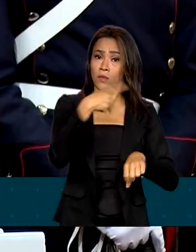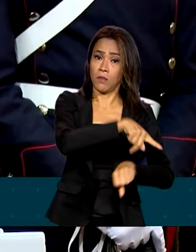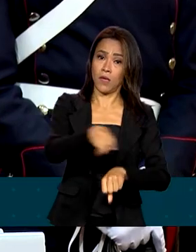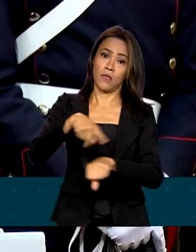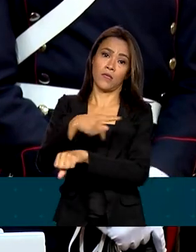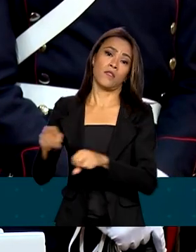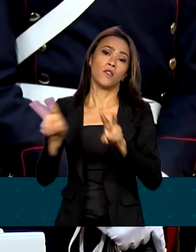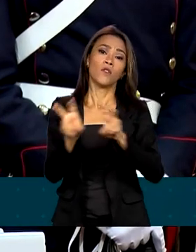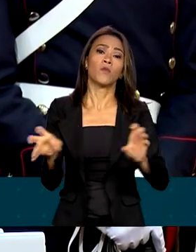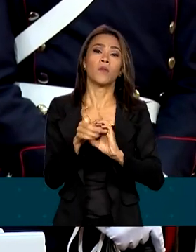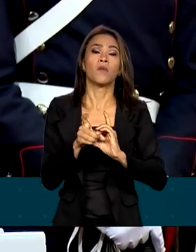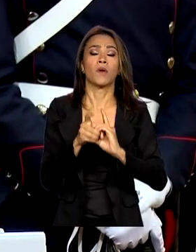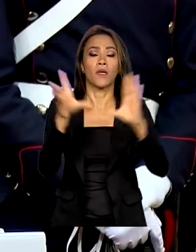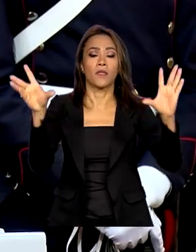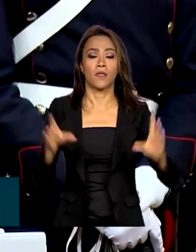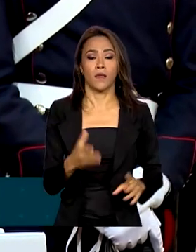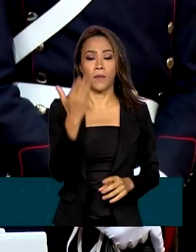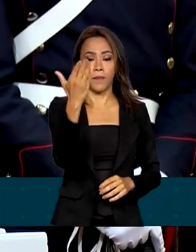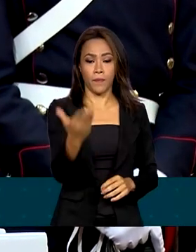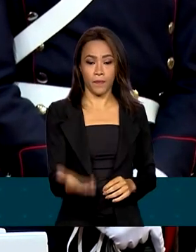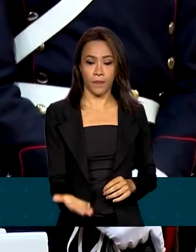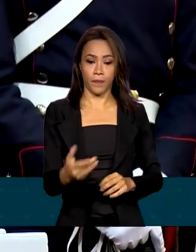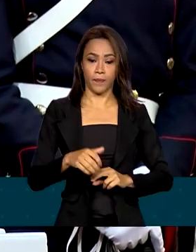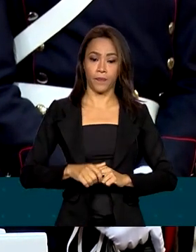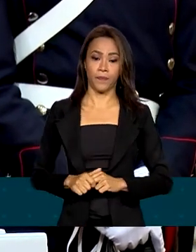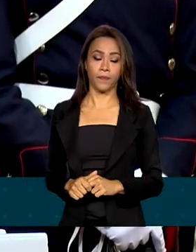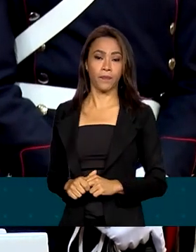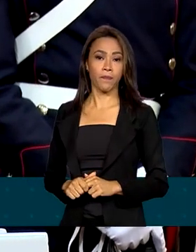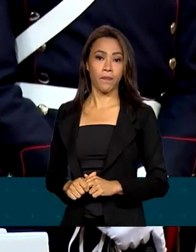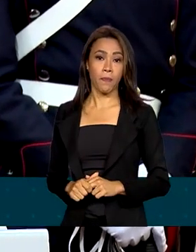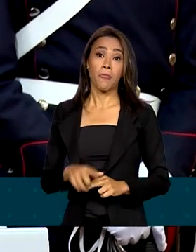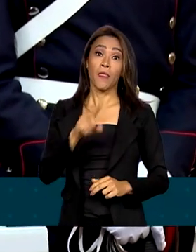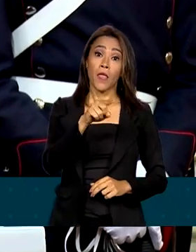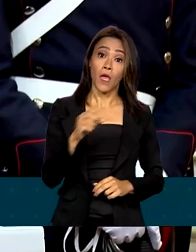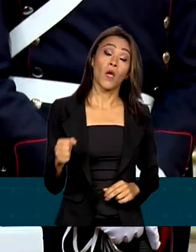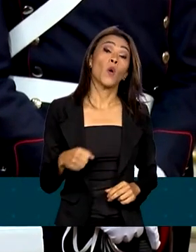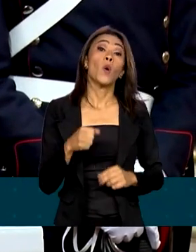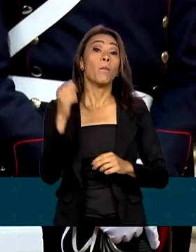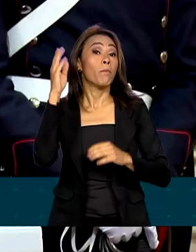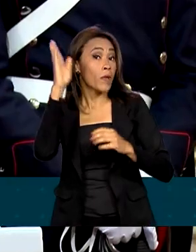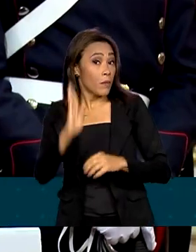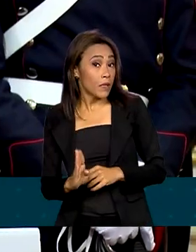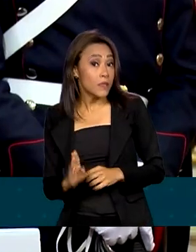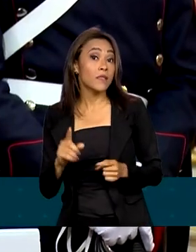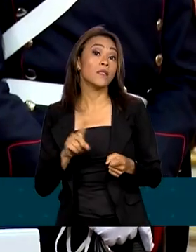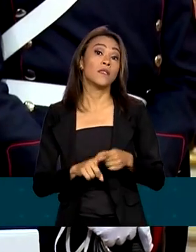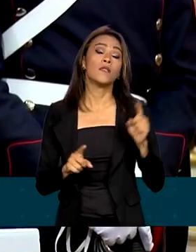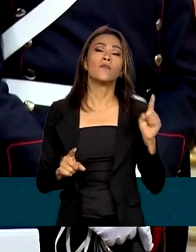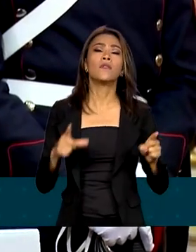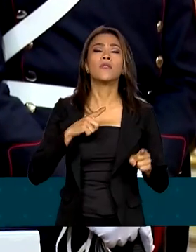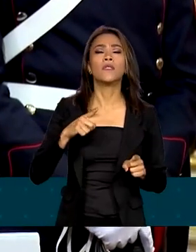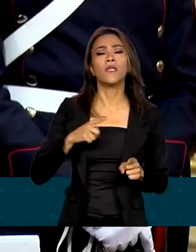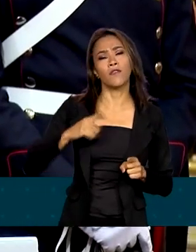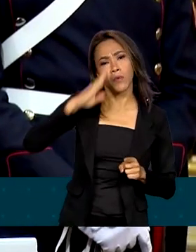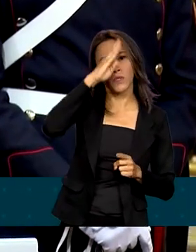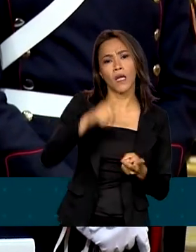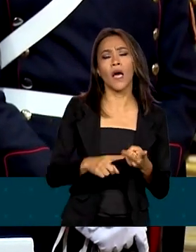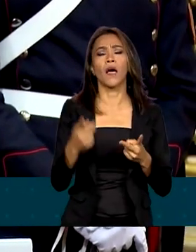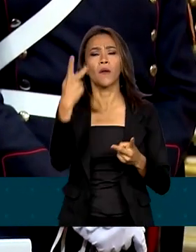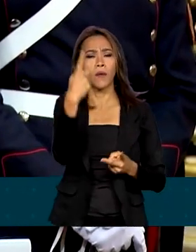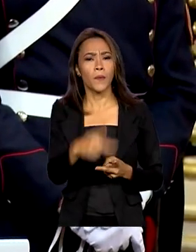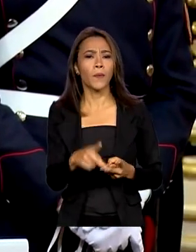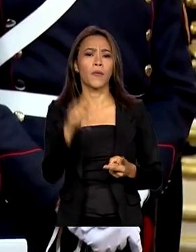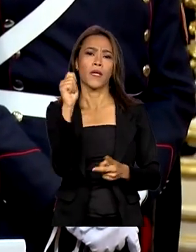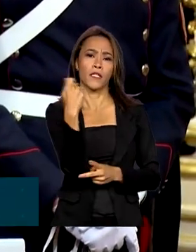Por Brasil passou Bolsonaro e por Argentina passou Macri. Pelo Brasil passou Bolsonaro e pela Argentina passou Macri. E os desafios que temos